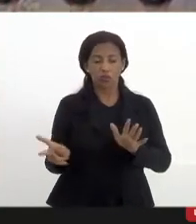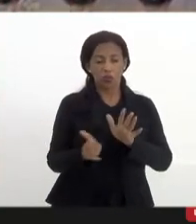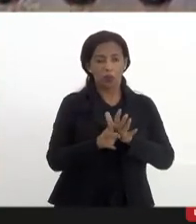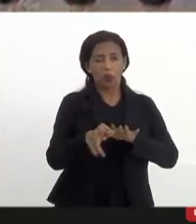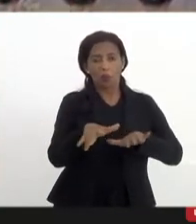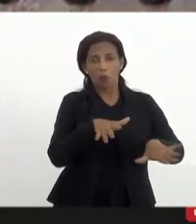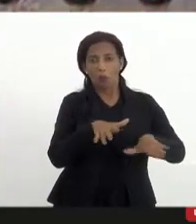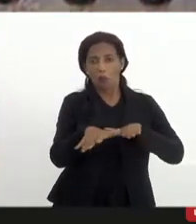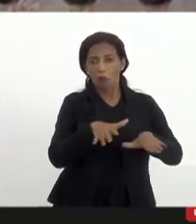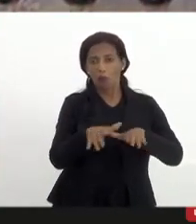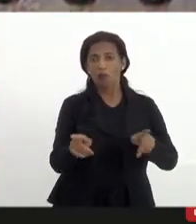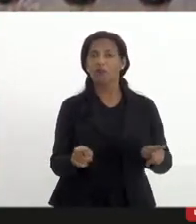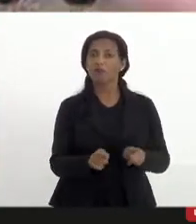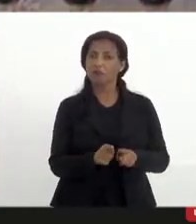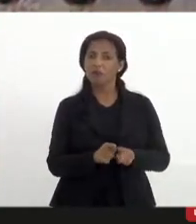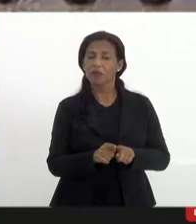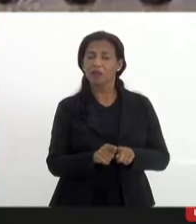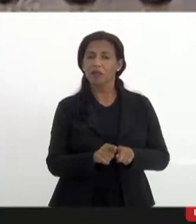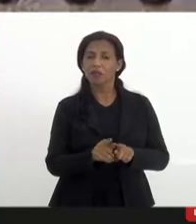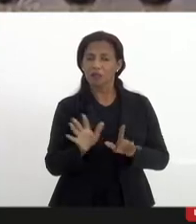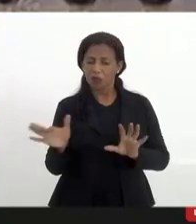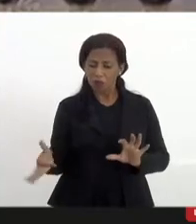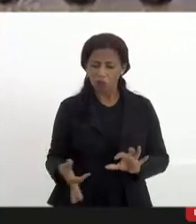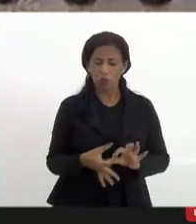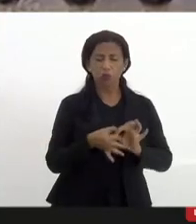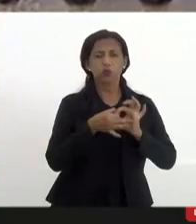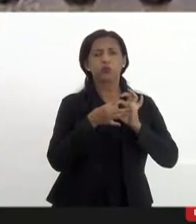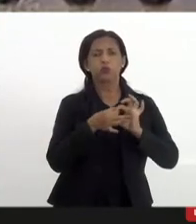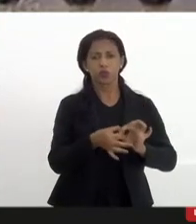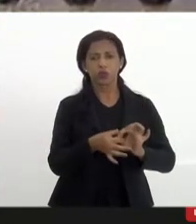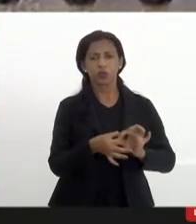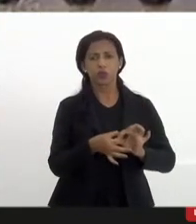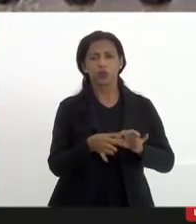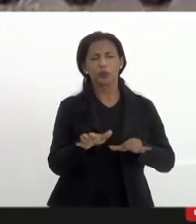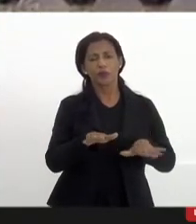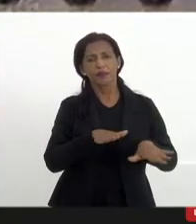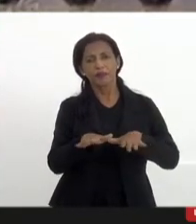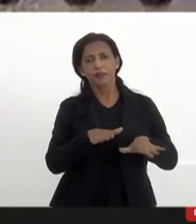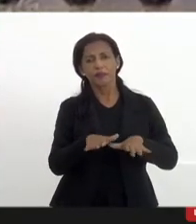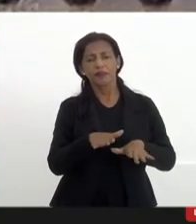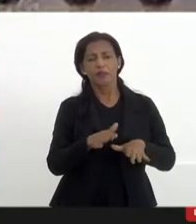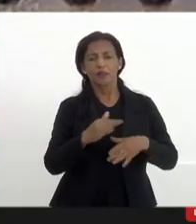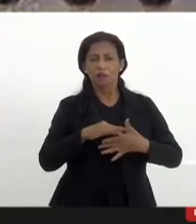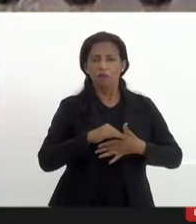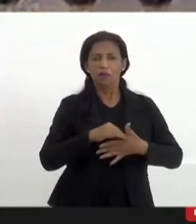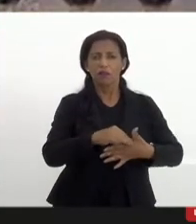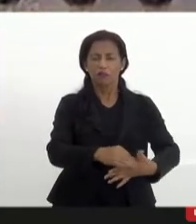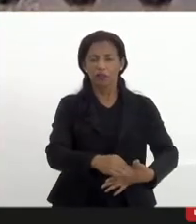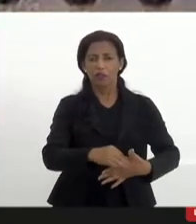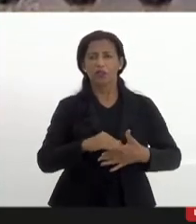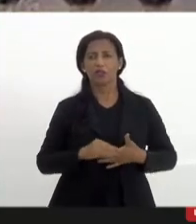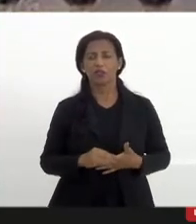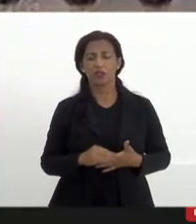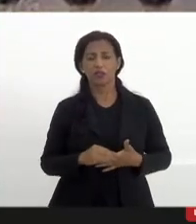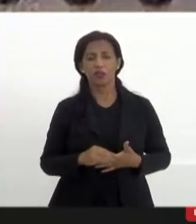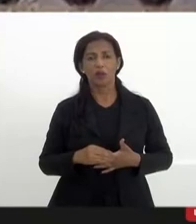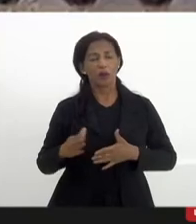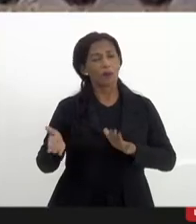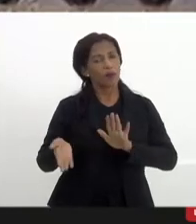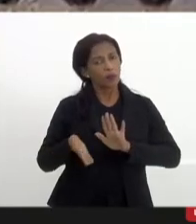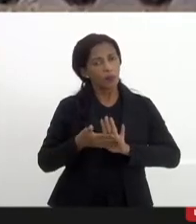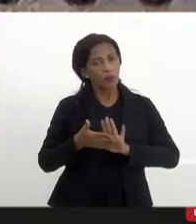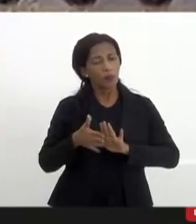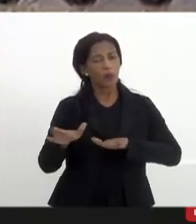movimento também se retroalimente dessa articulação da frente para que o próprio